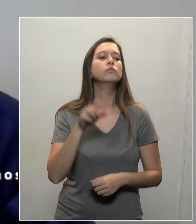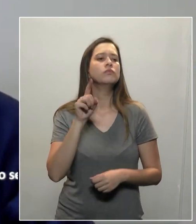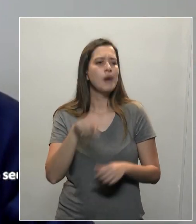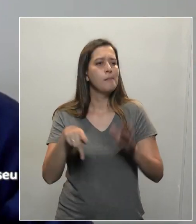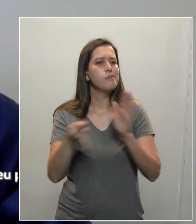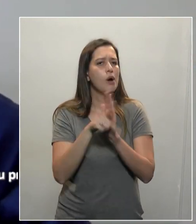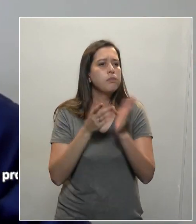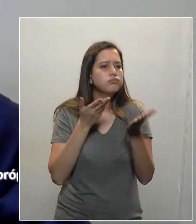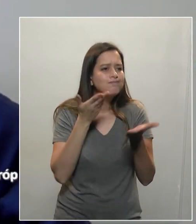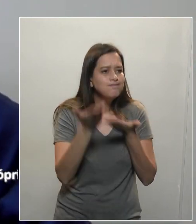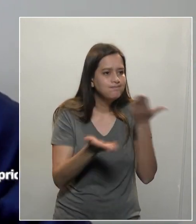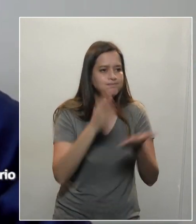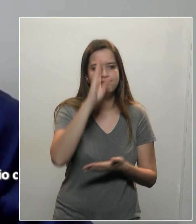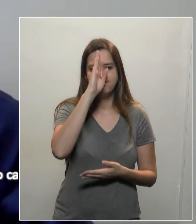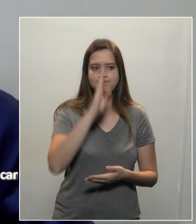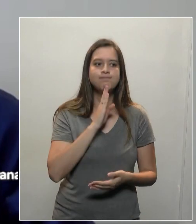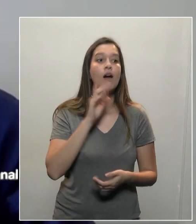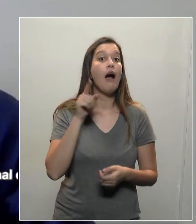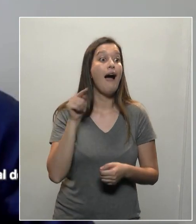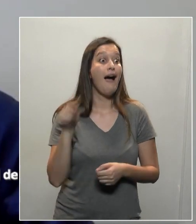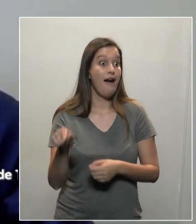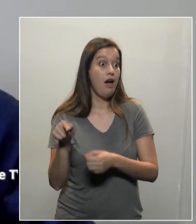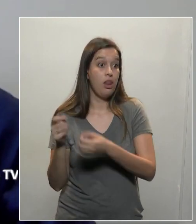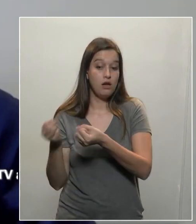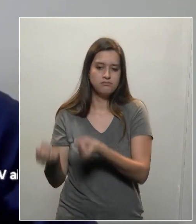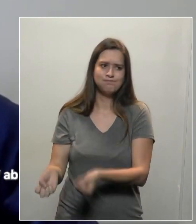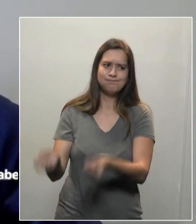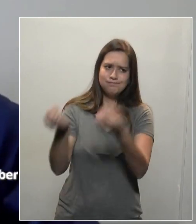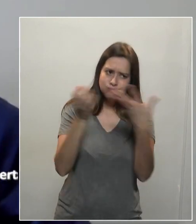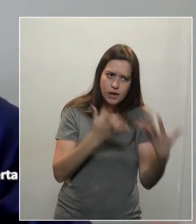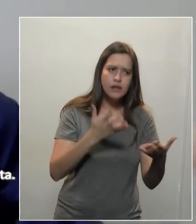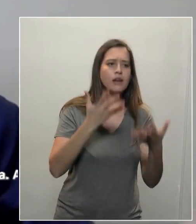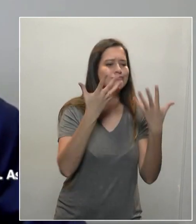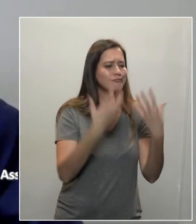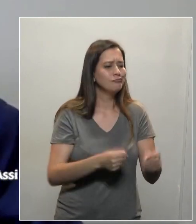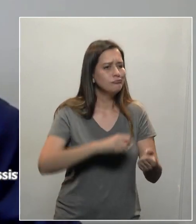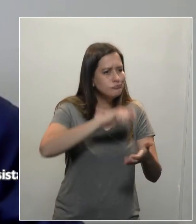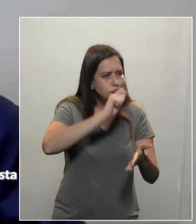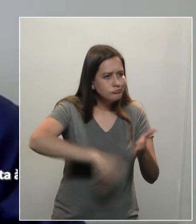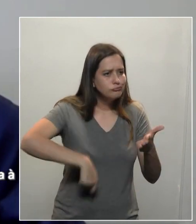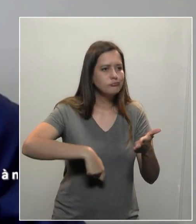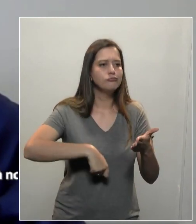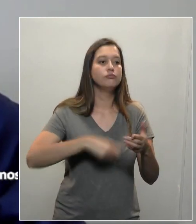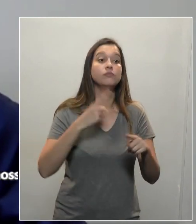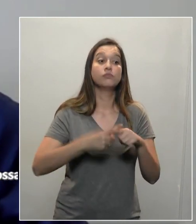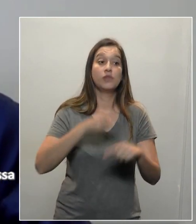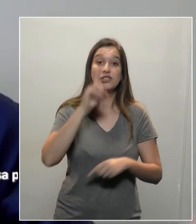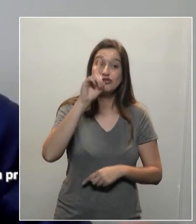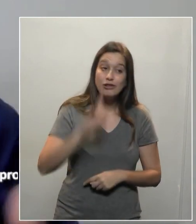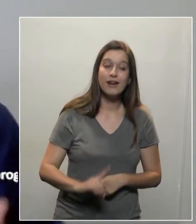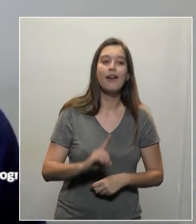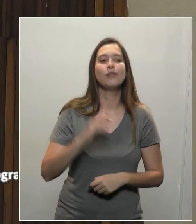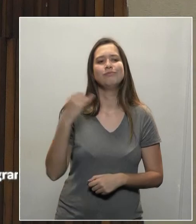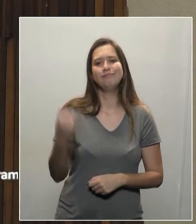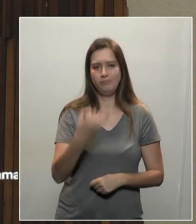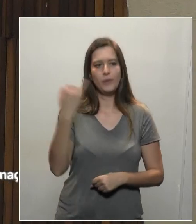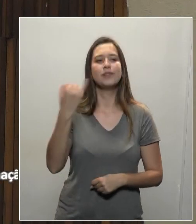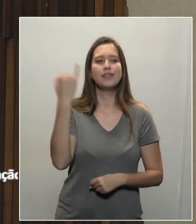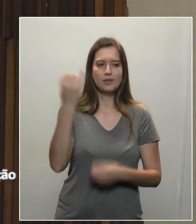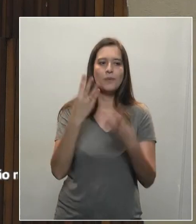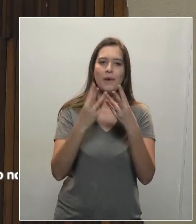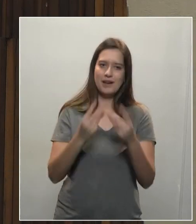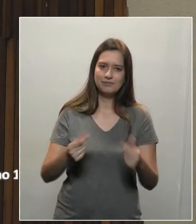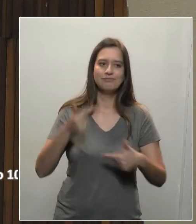às demandas que são direitos importantíssimos e fundamentais para a qualidade do serviço